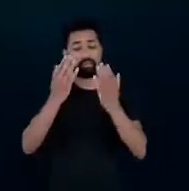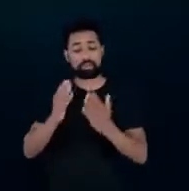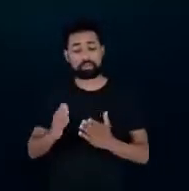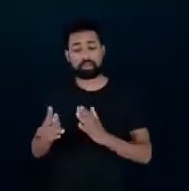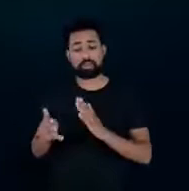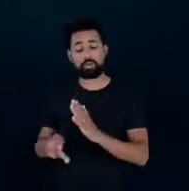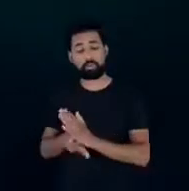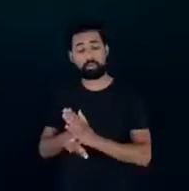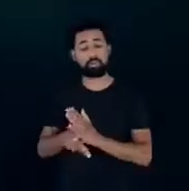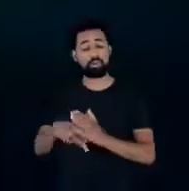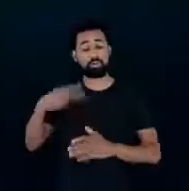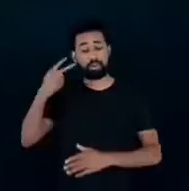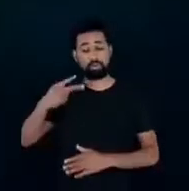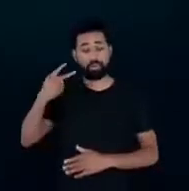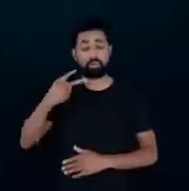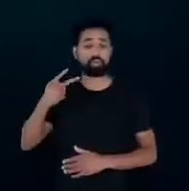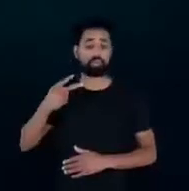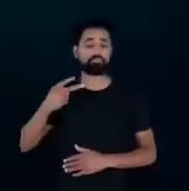energética nacional.